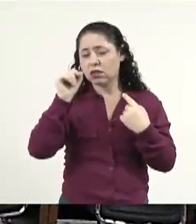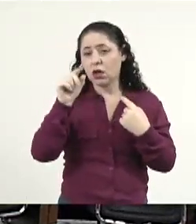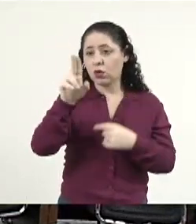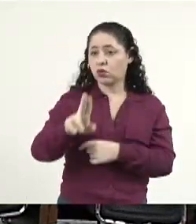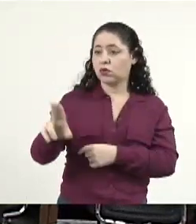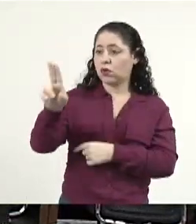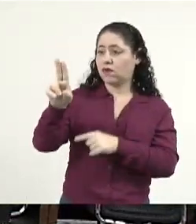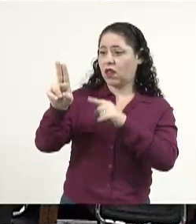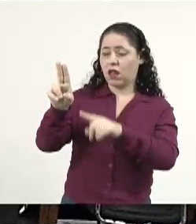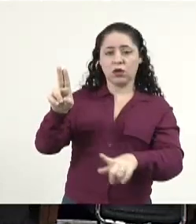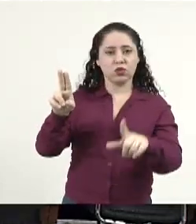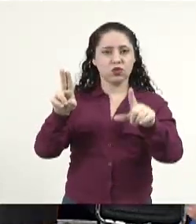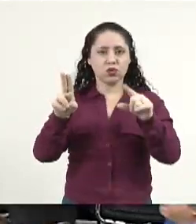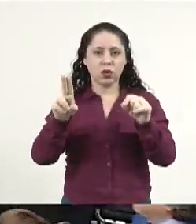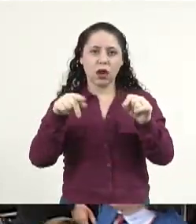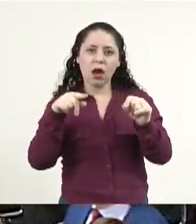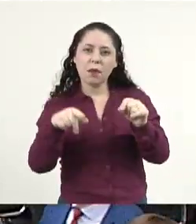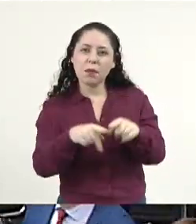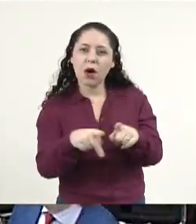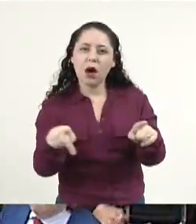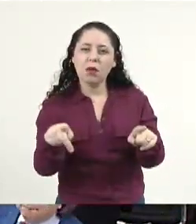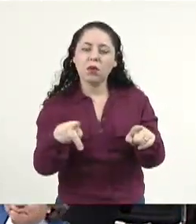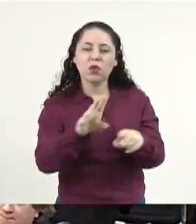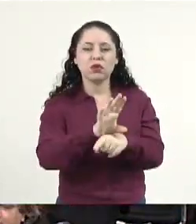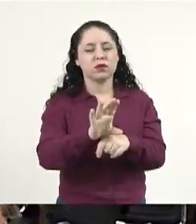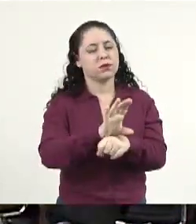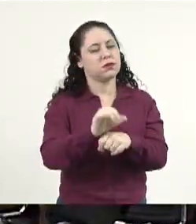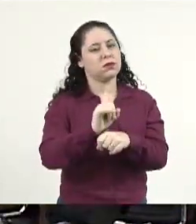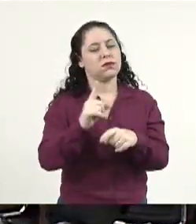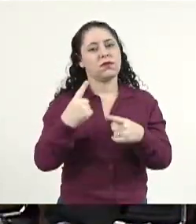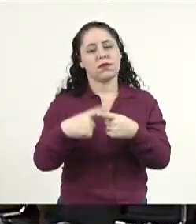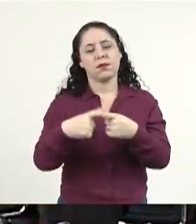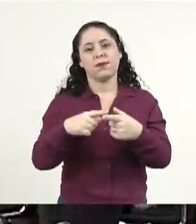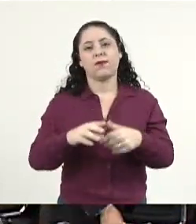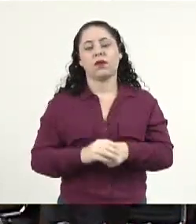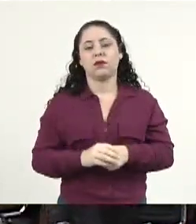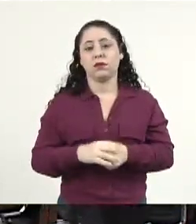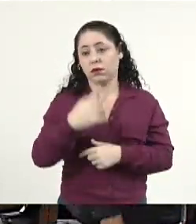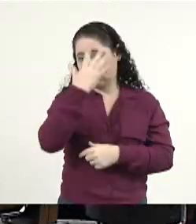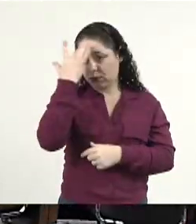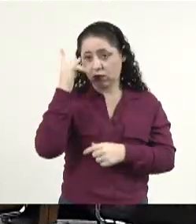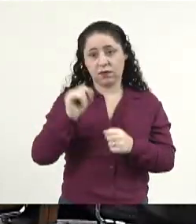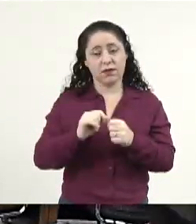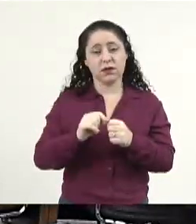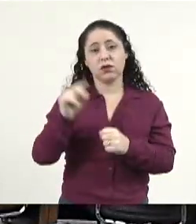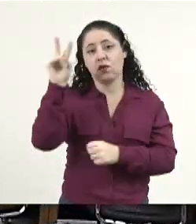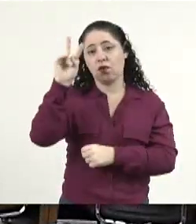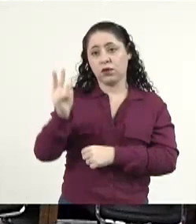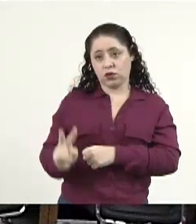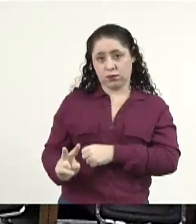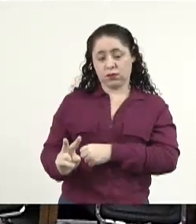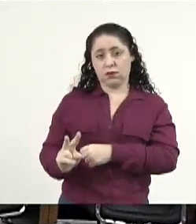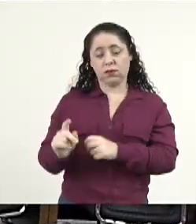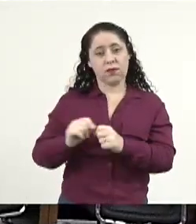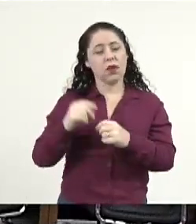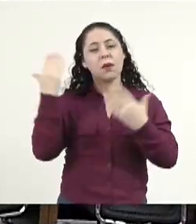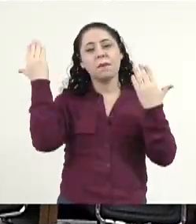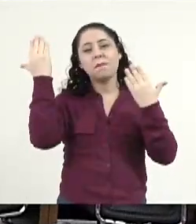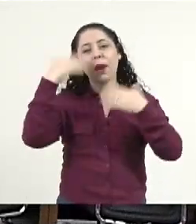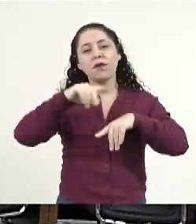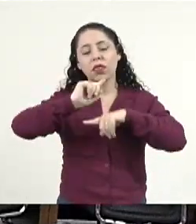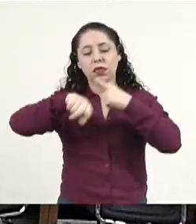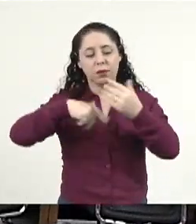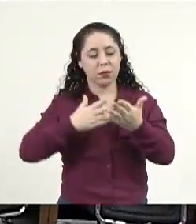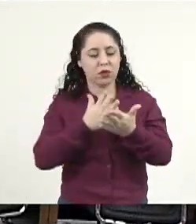universidade que escolheria o curso, porque a pessoa vai fazer um vestibular e depois que ele